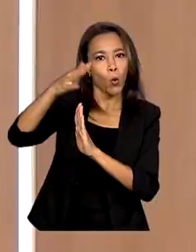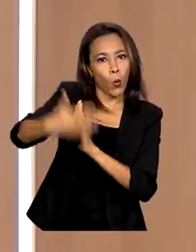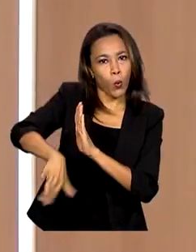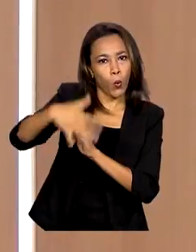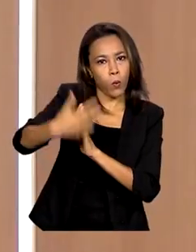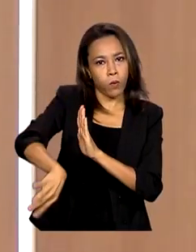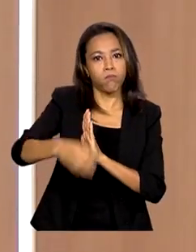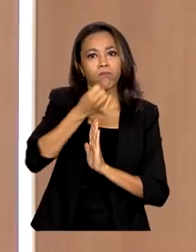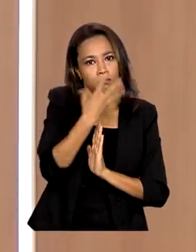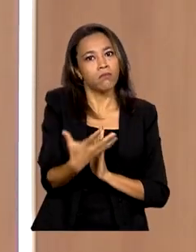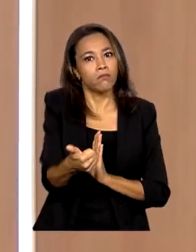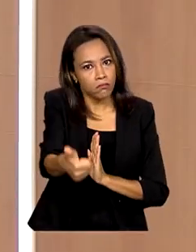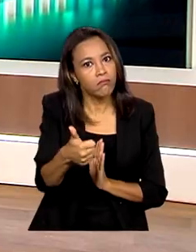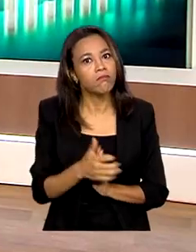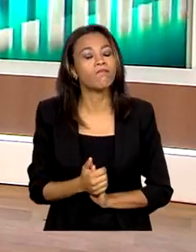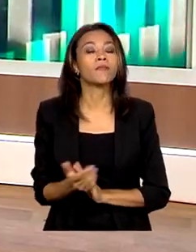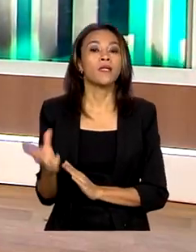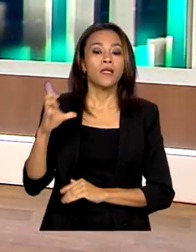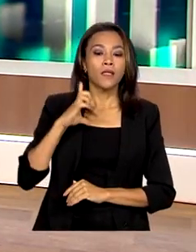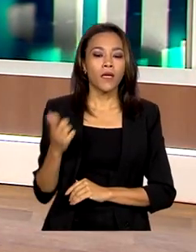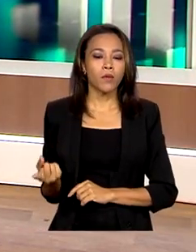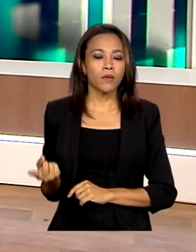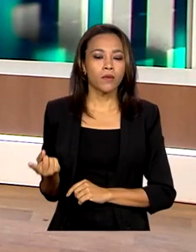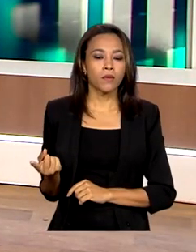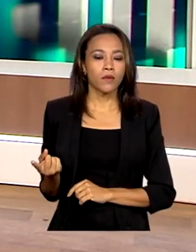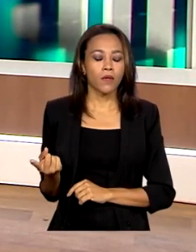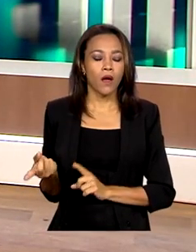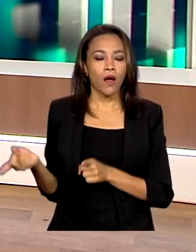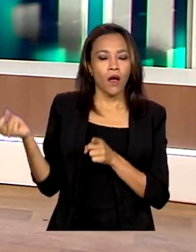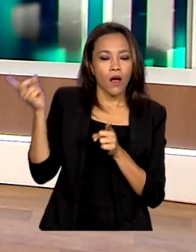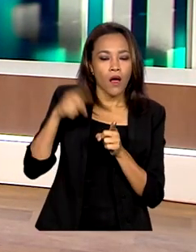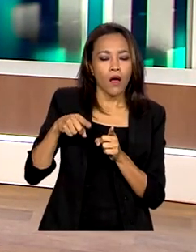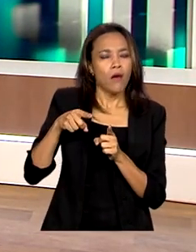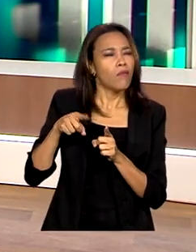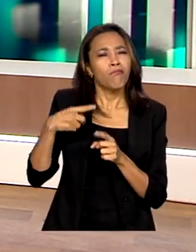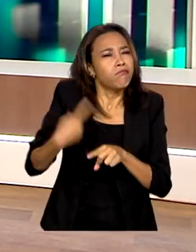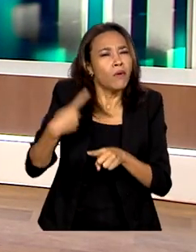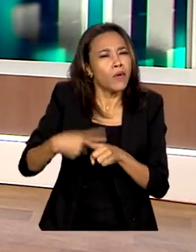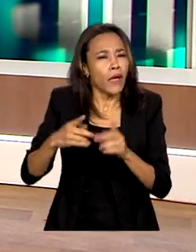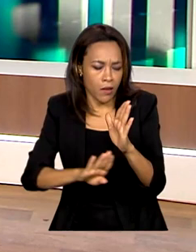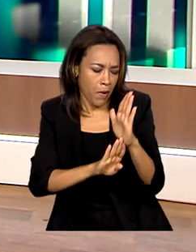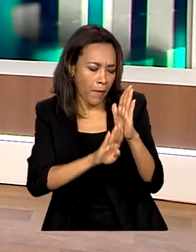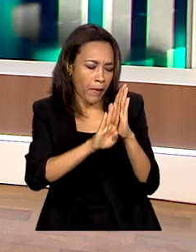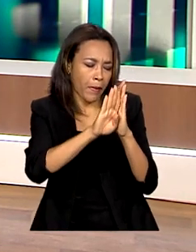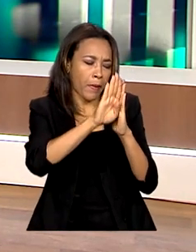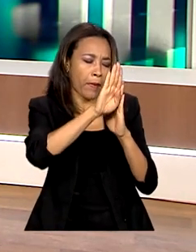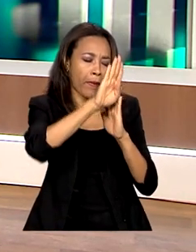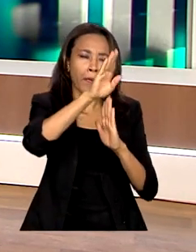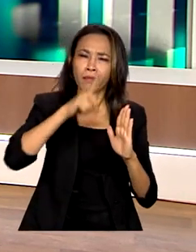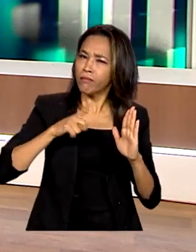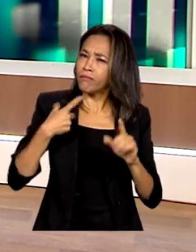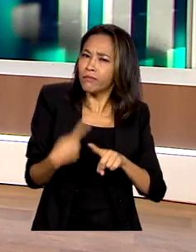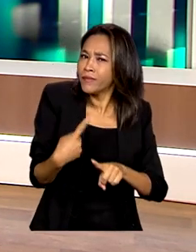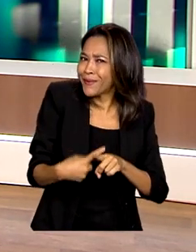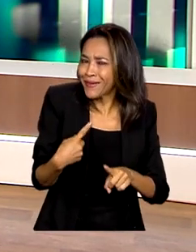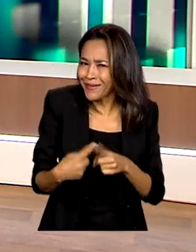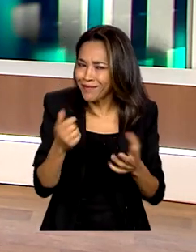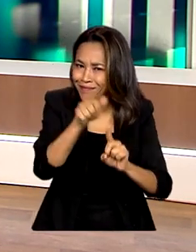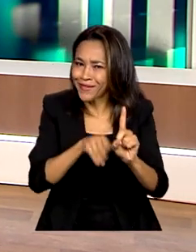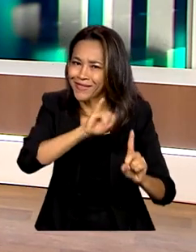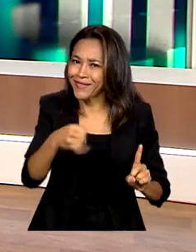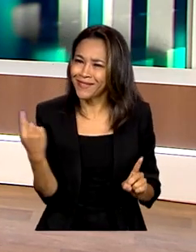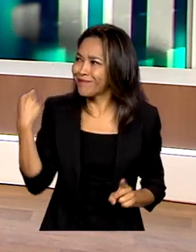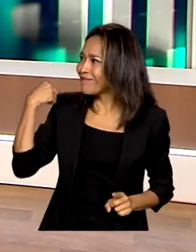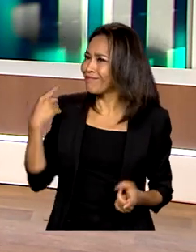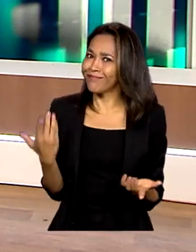nenhuma dúvida. E aí, então, a gente tem um conjunto de fatores que explica por que o resultado foi tão positivo para o mês de janeiro,